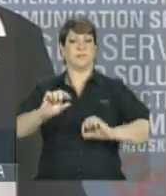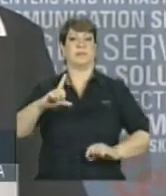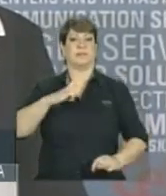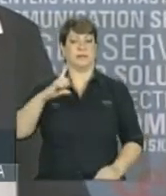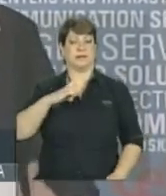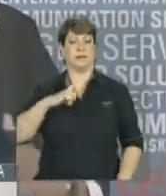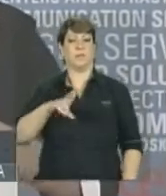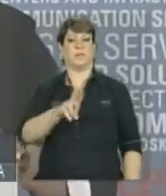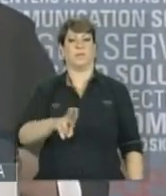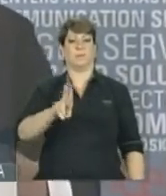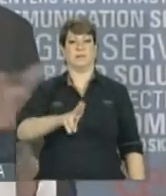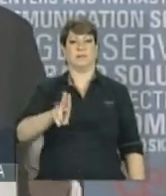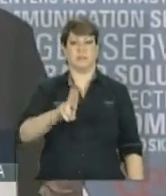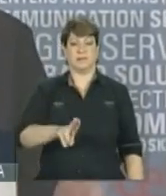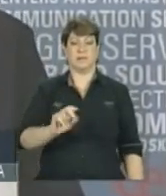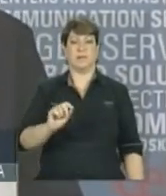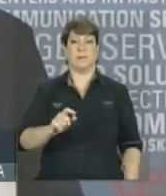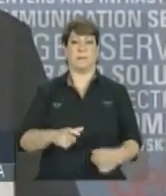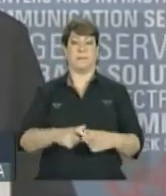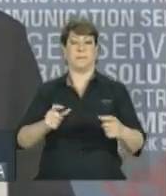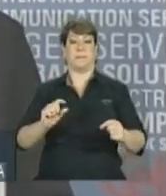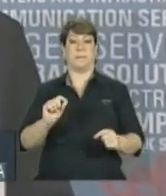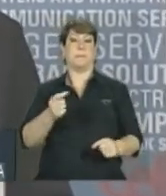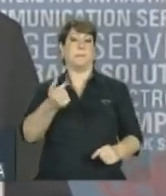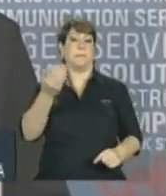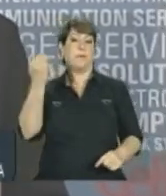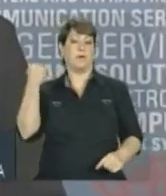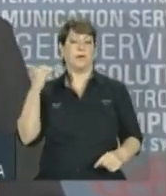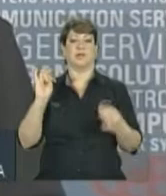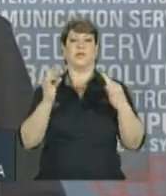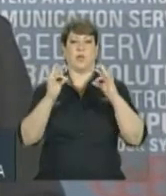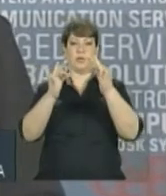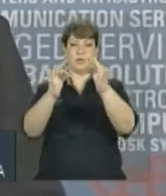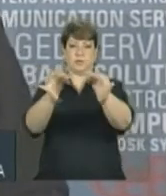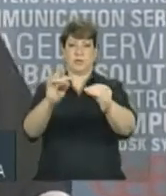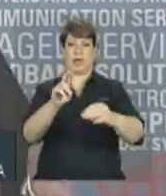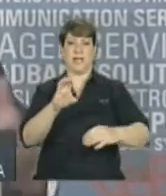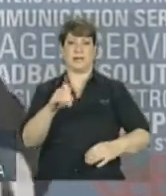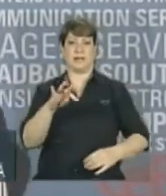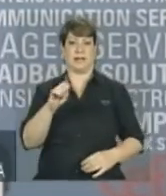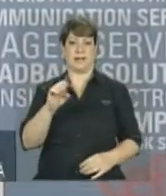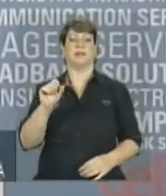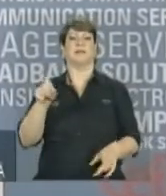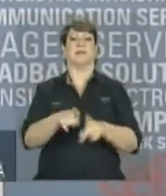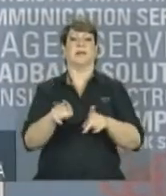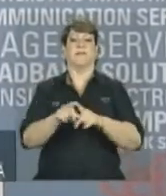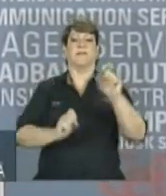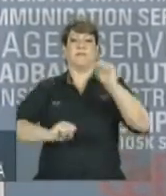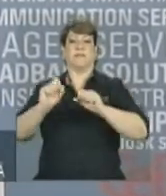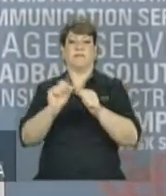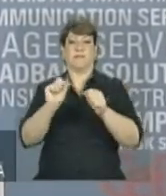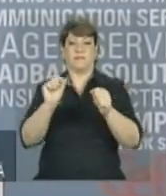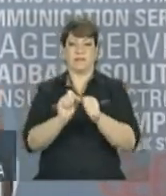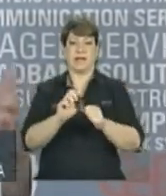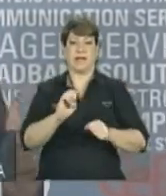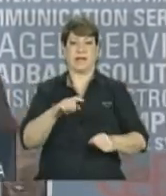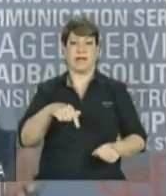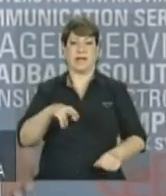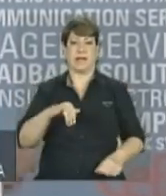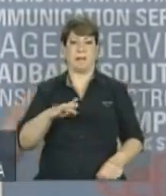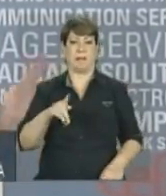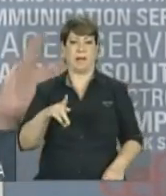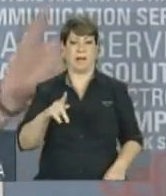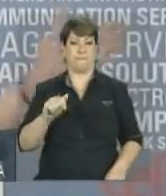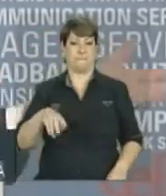usando da mais recente tecnologia, tanto na fabricação de equipamentos, até